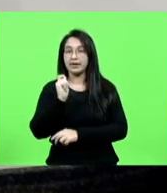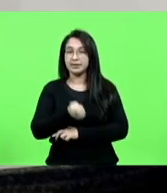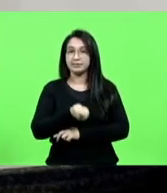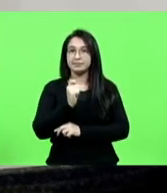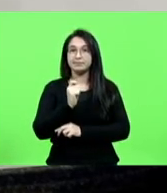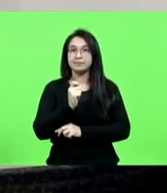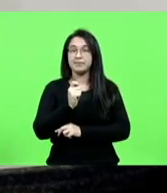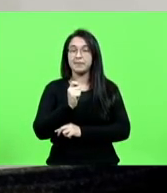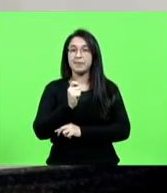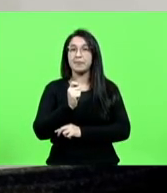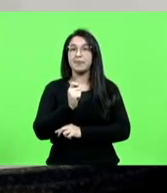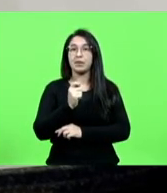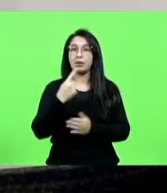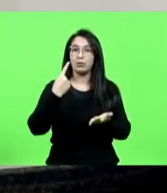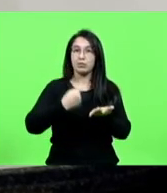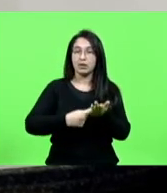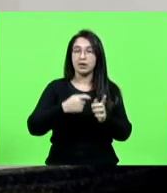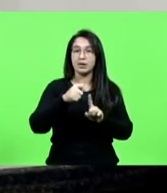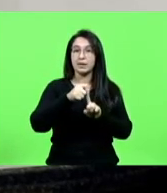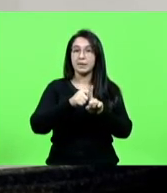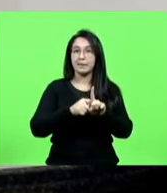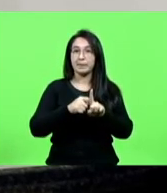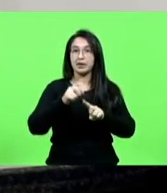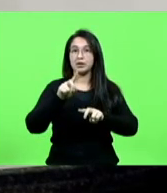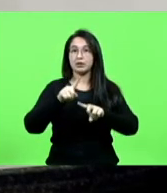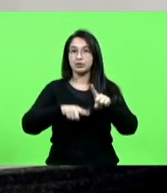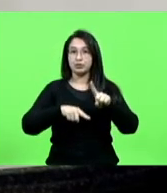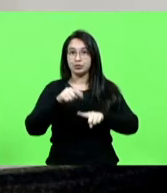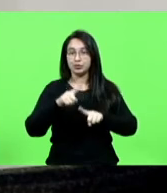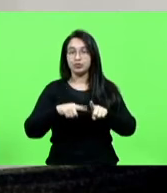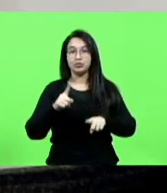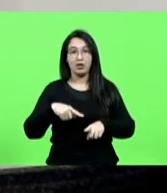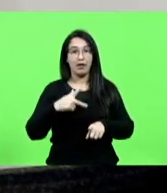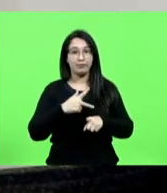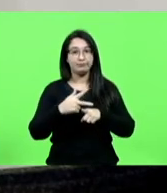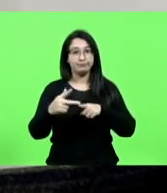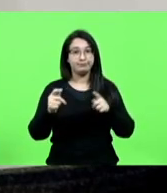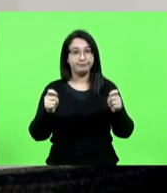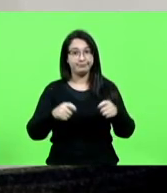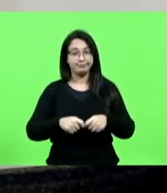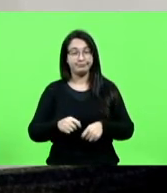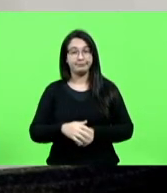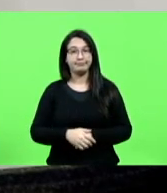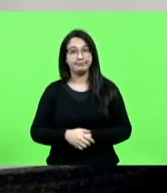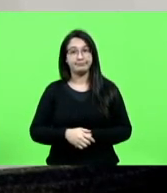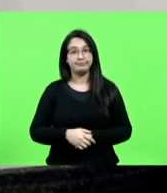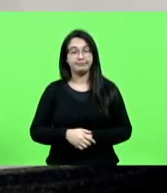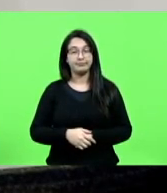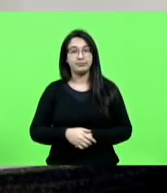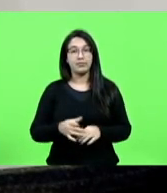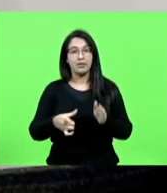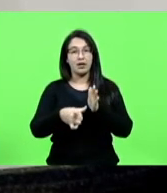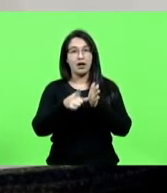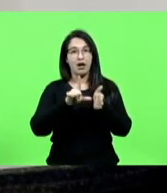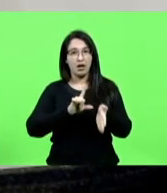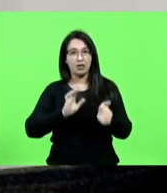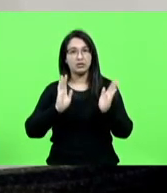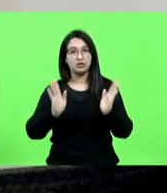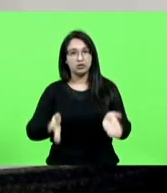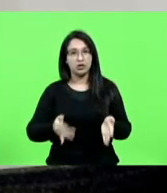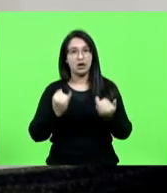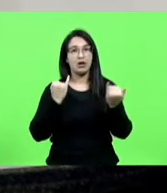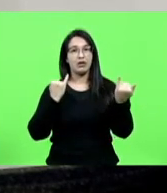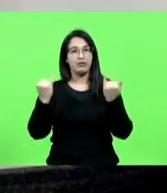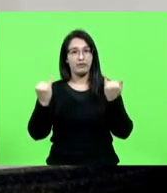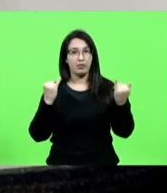o fim desse mês de junho é uma vitória nós já tínhamos antecipado essa informação na nossa